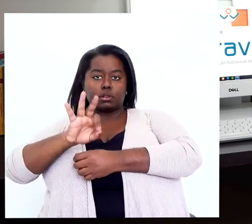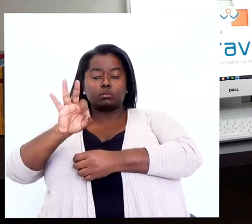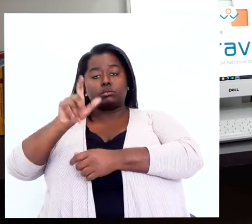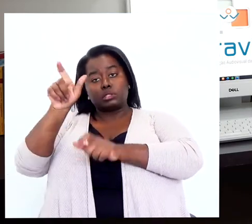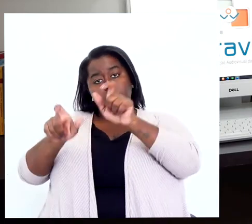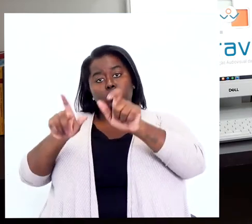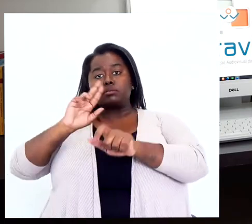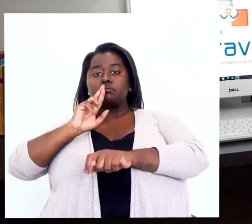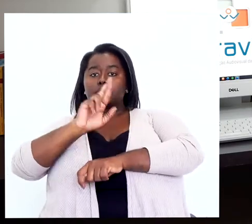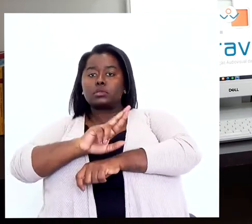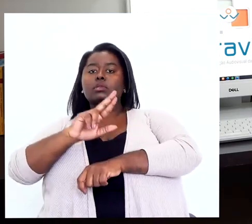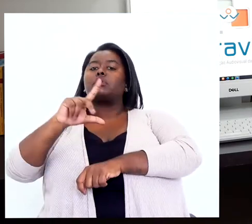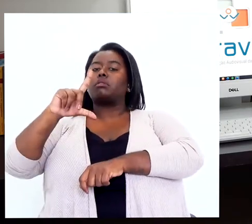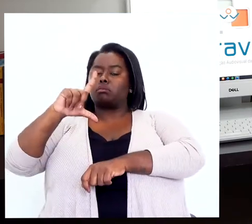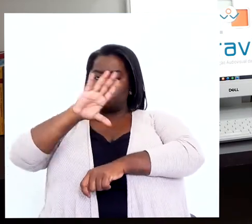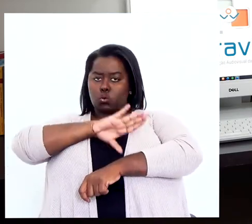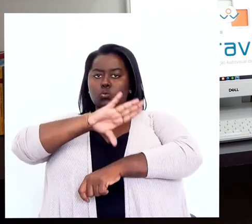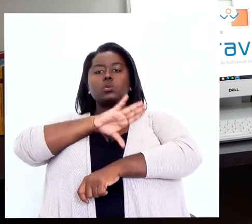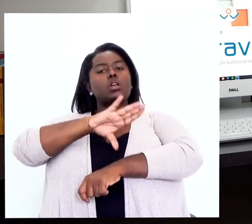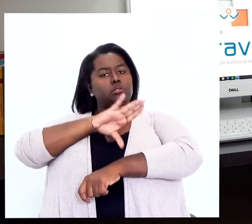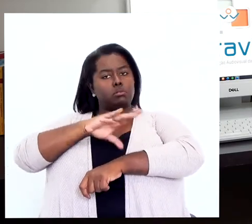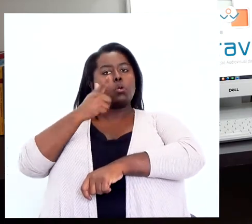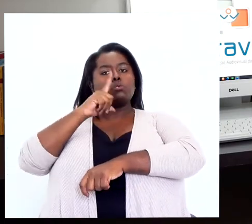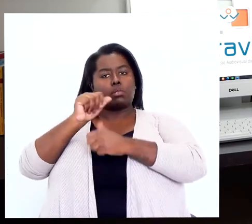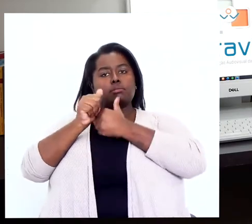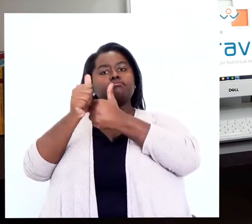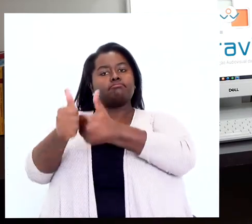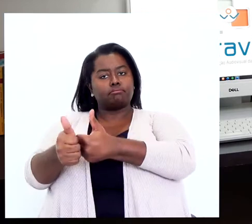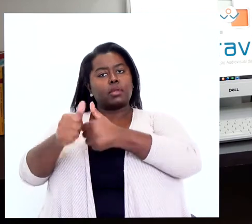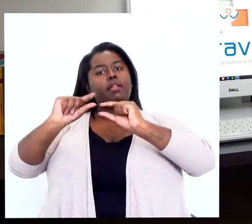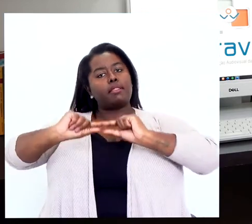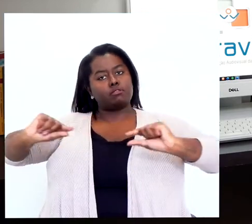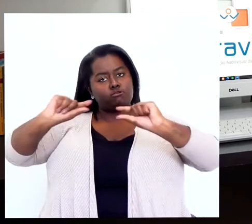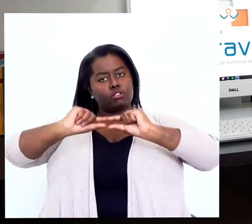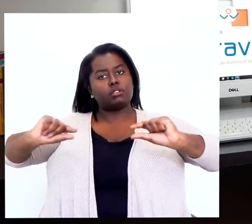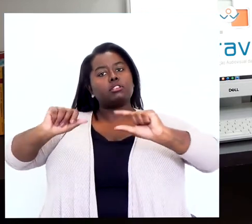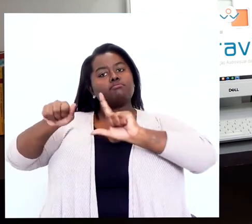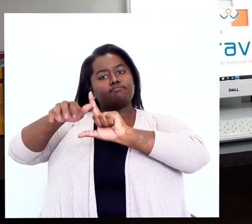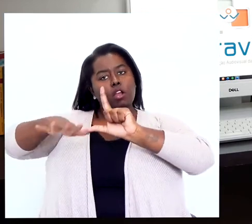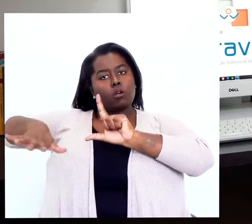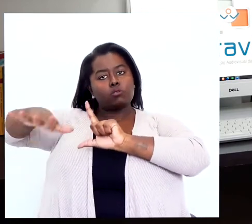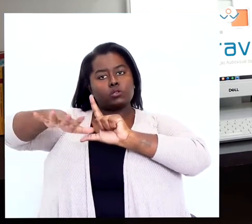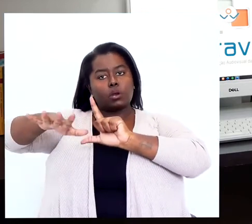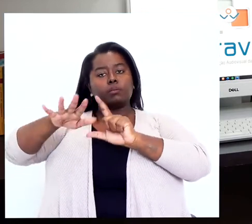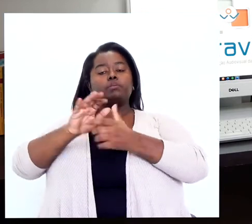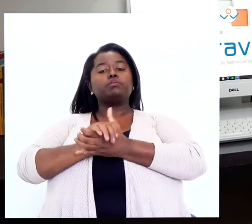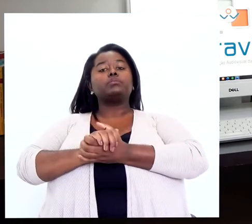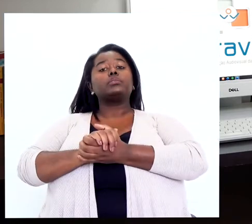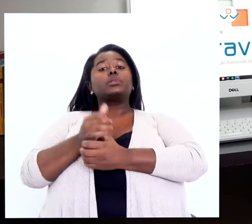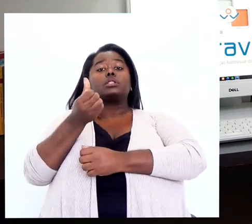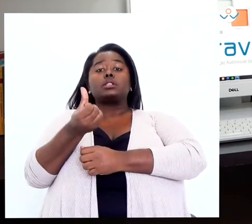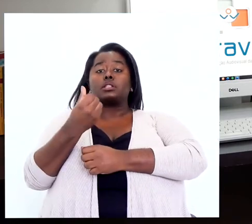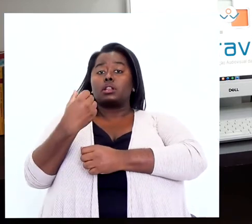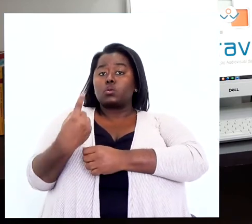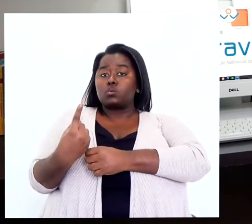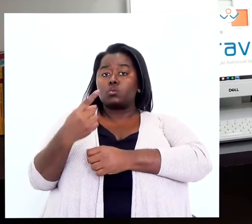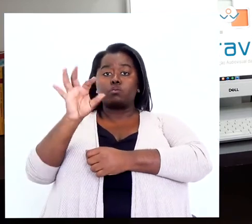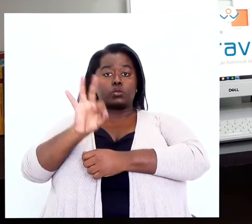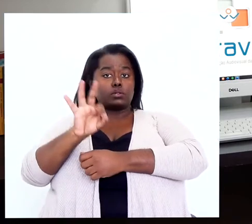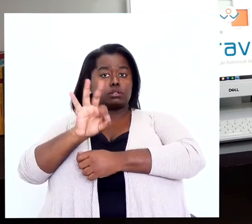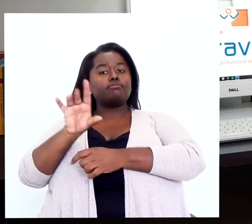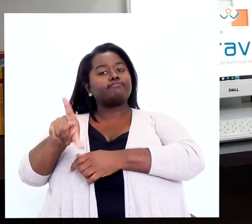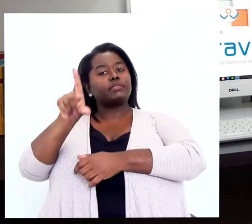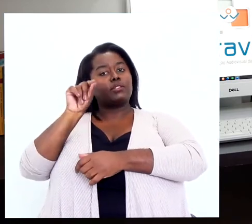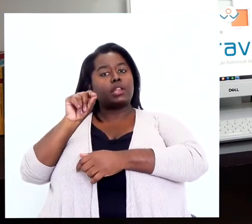possuem domínio da língua portuguesa para acompanhar uma obra audiovisual com legenda. E 61%